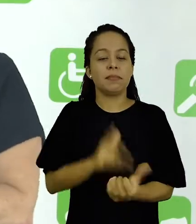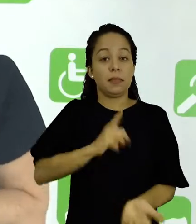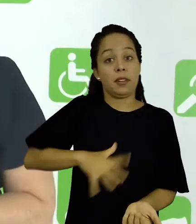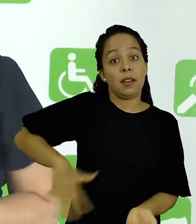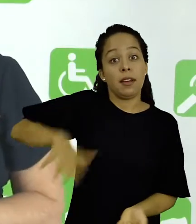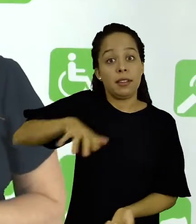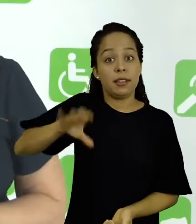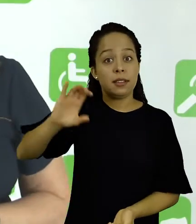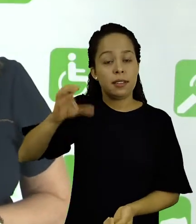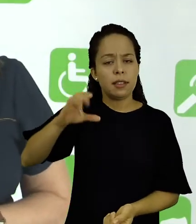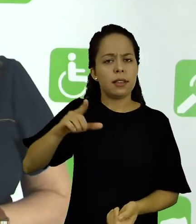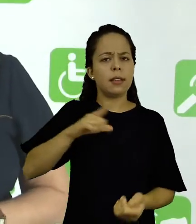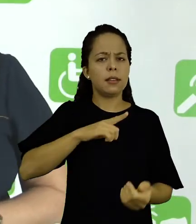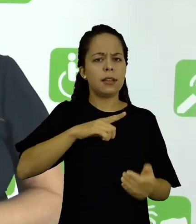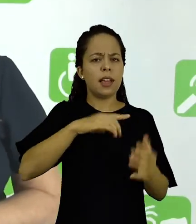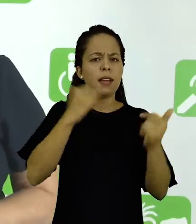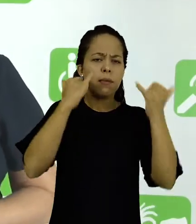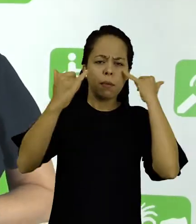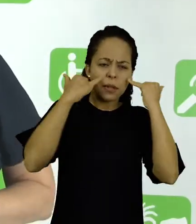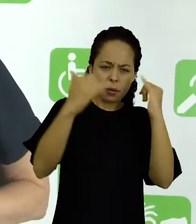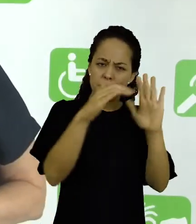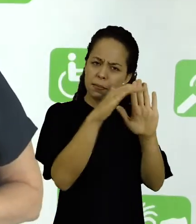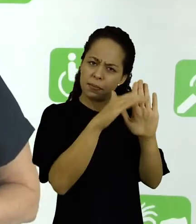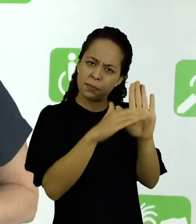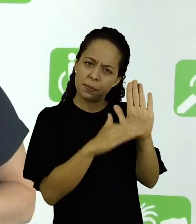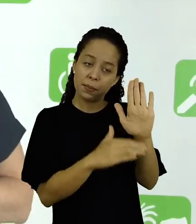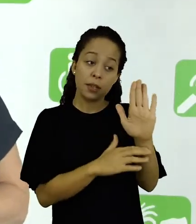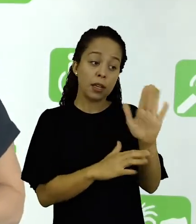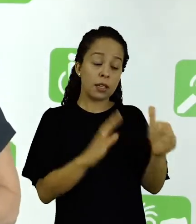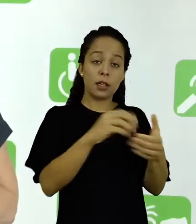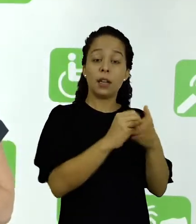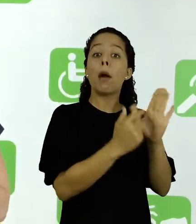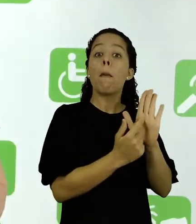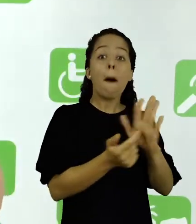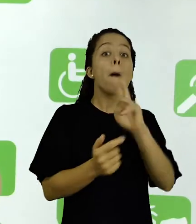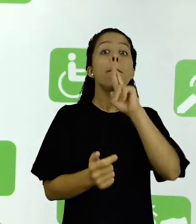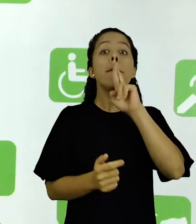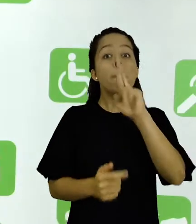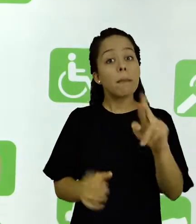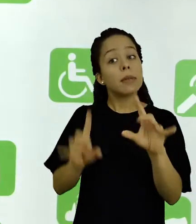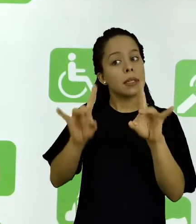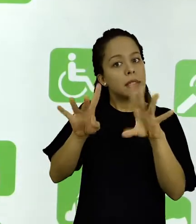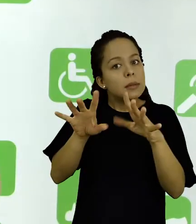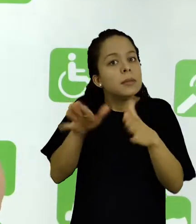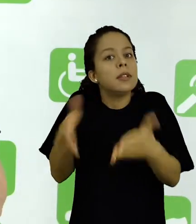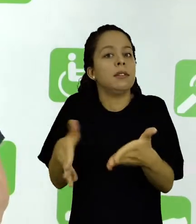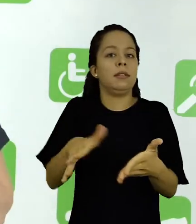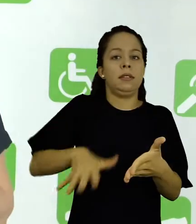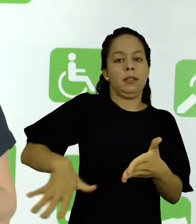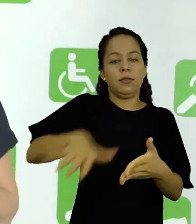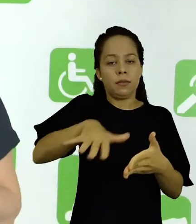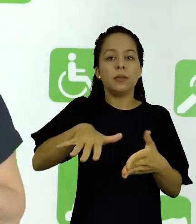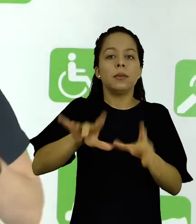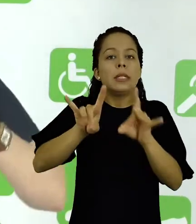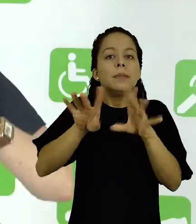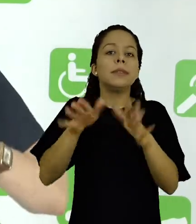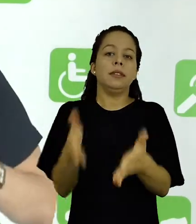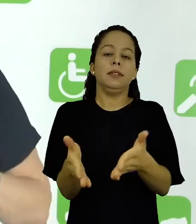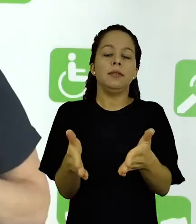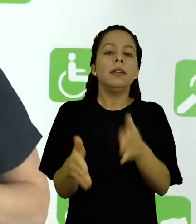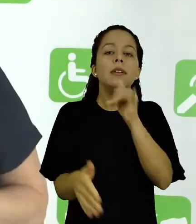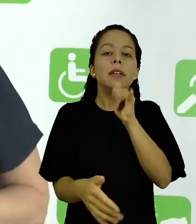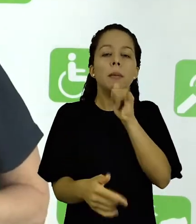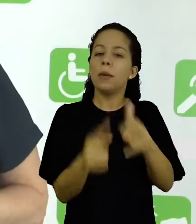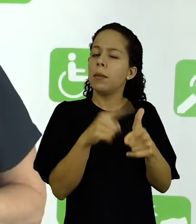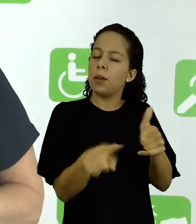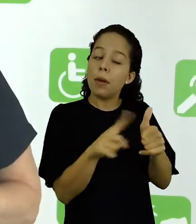pesquisas. Com o progresso da ciência, as proposições científicas, elas trazem soluções específicas, soluções